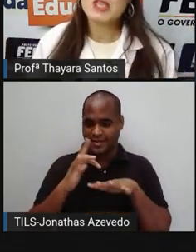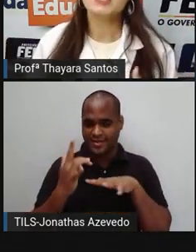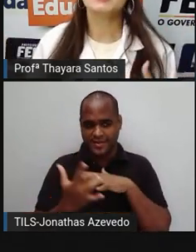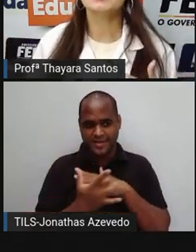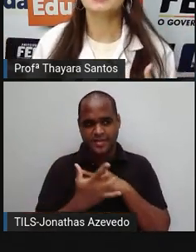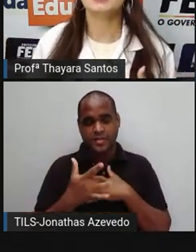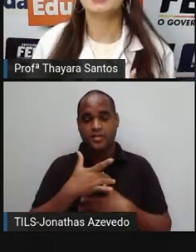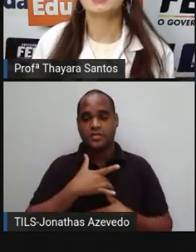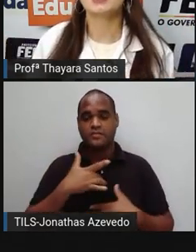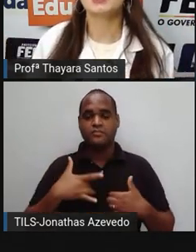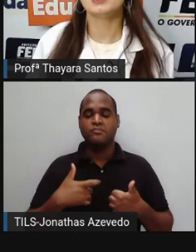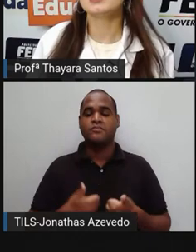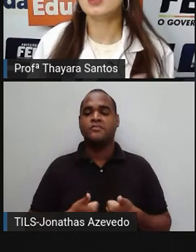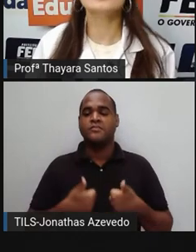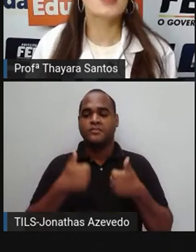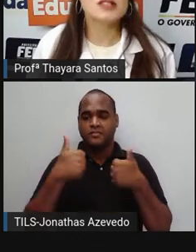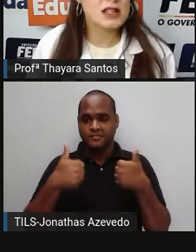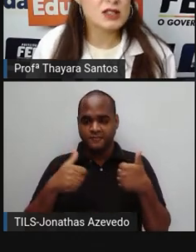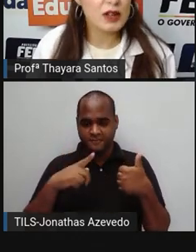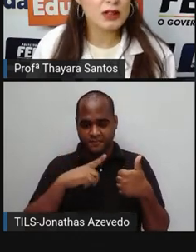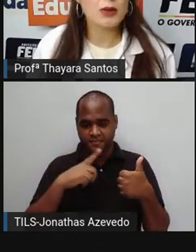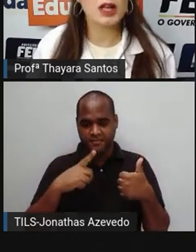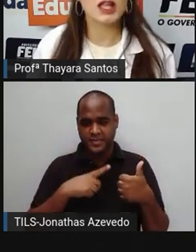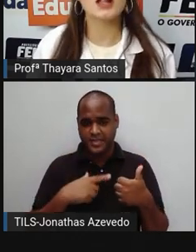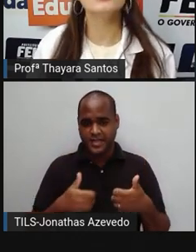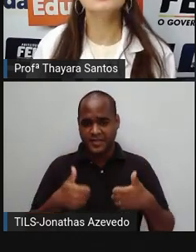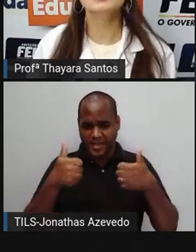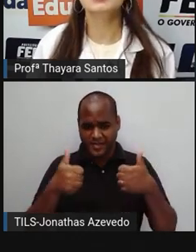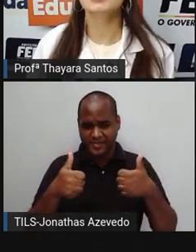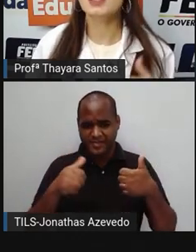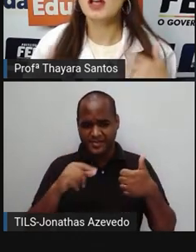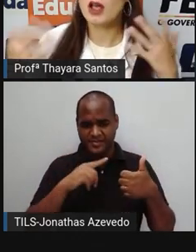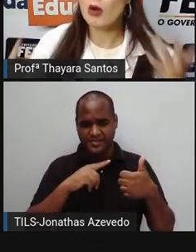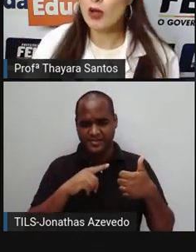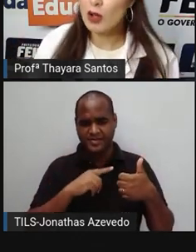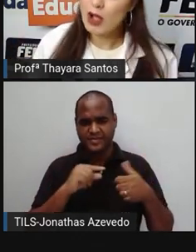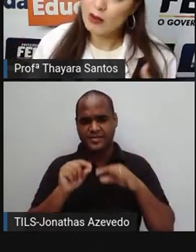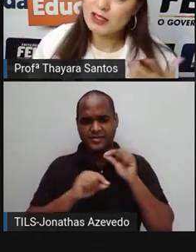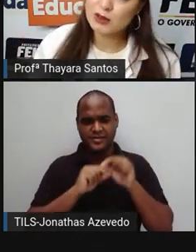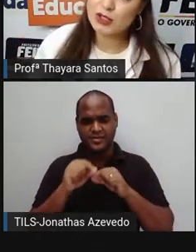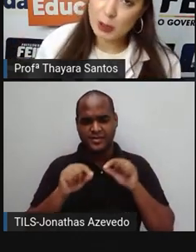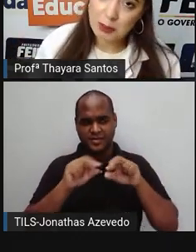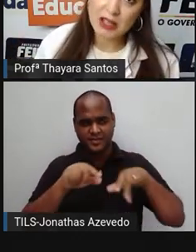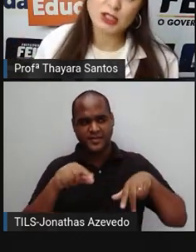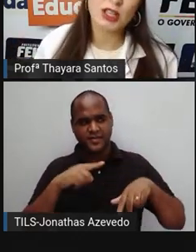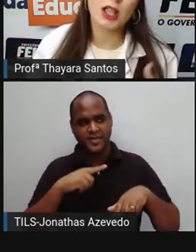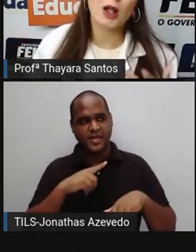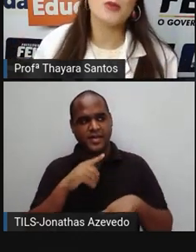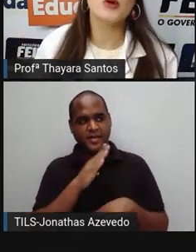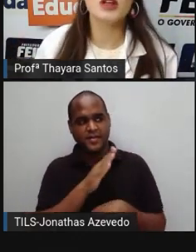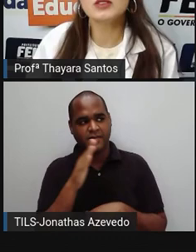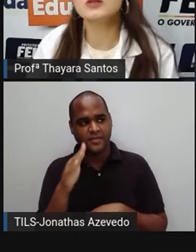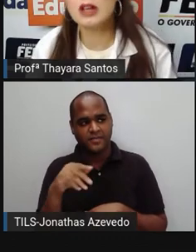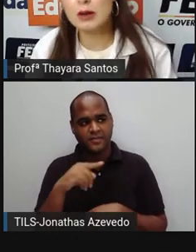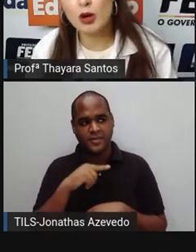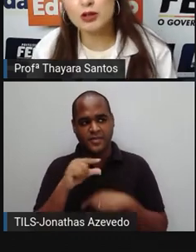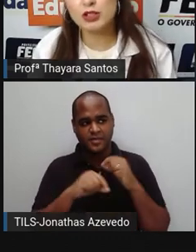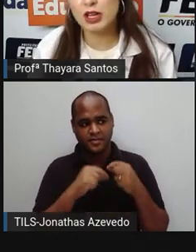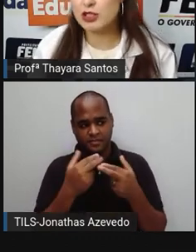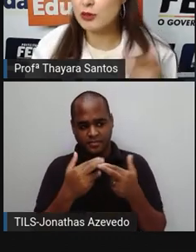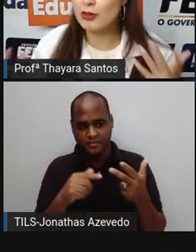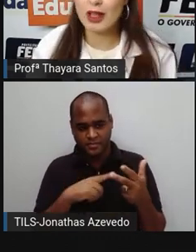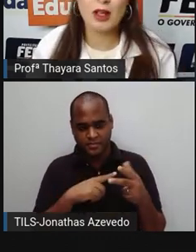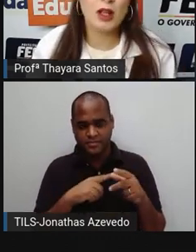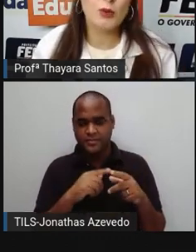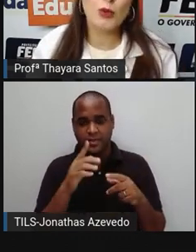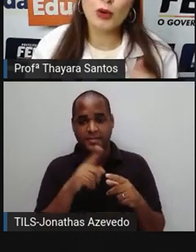e ela não estava satisfeita com aquilo e recorreu a uma cirurgia plástica que acabou levando ela à morte.